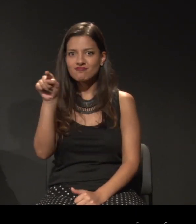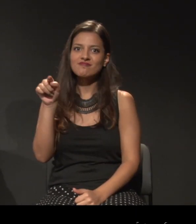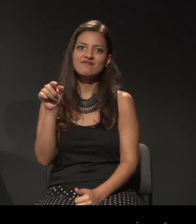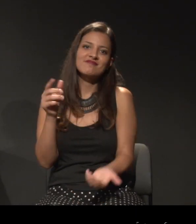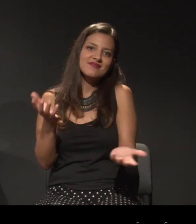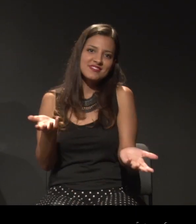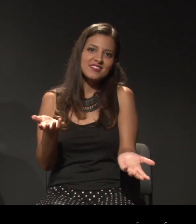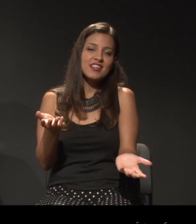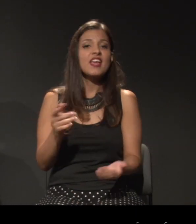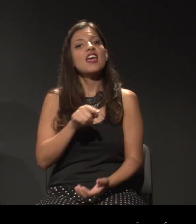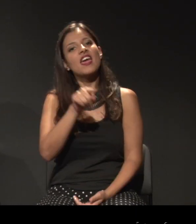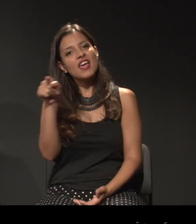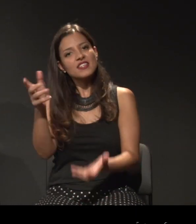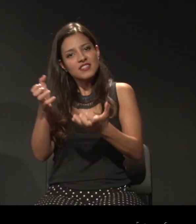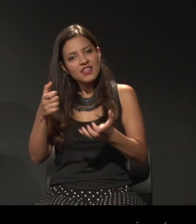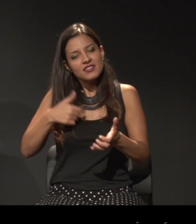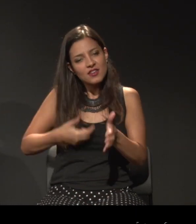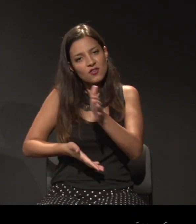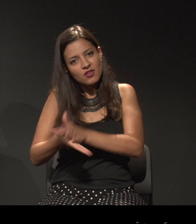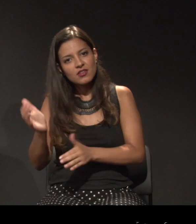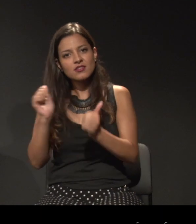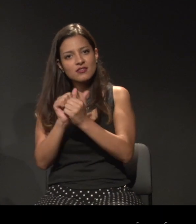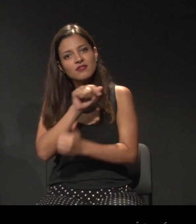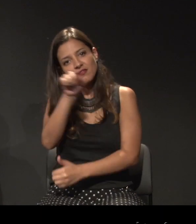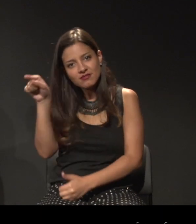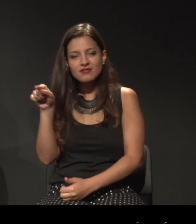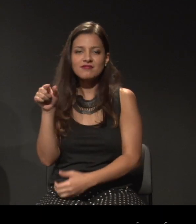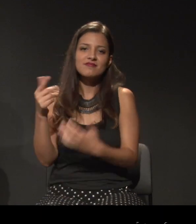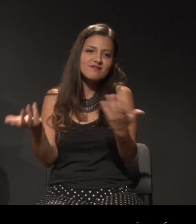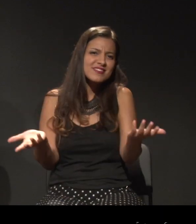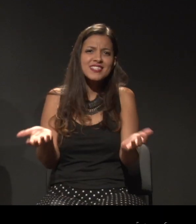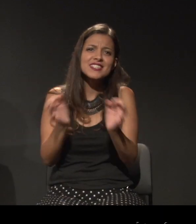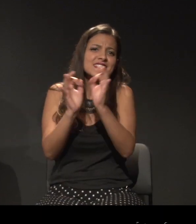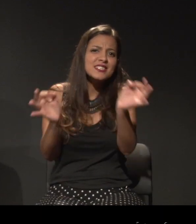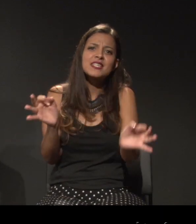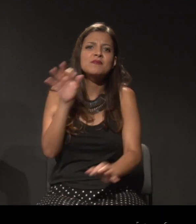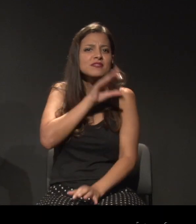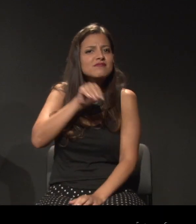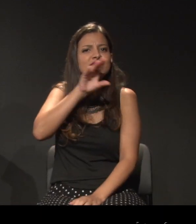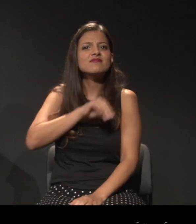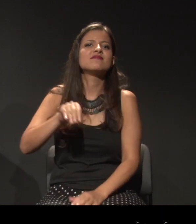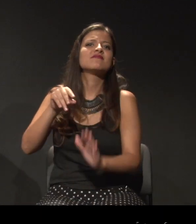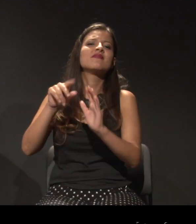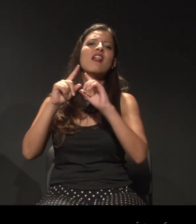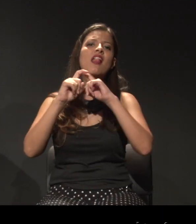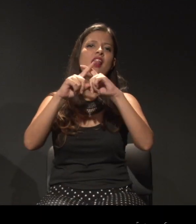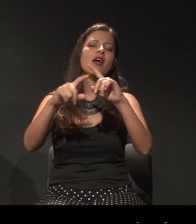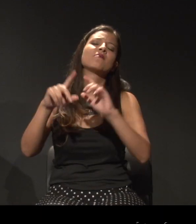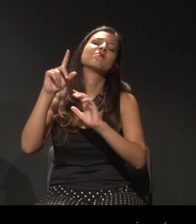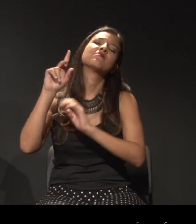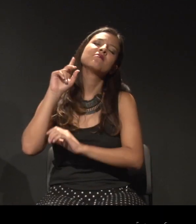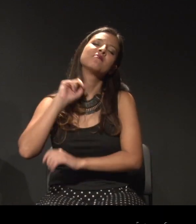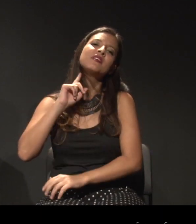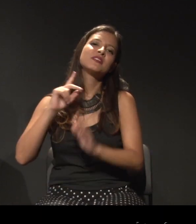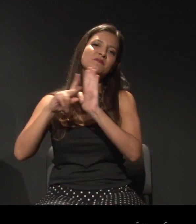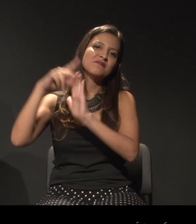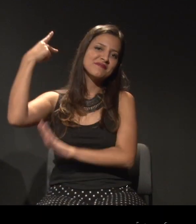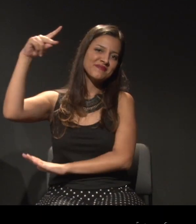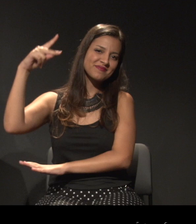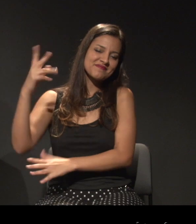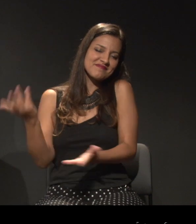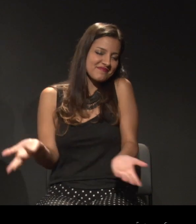Simples. Es quis. eu. Isso com esse. Não tem, não Não tem muita... É simples. Não é? E